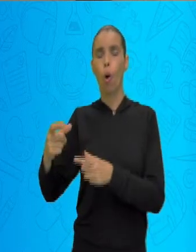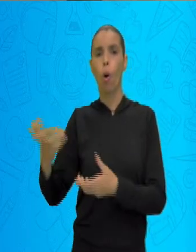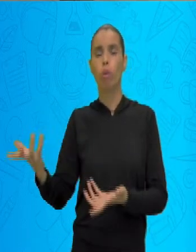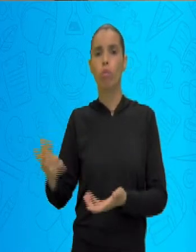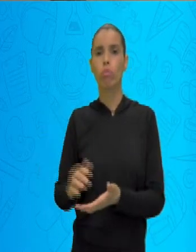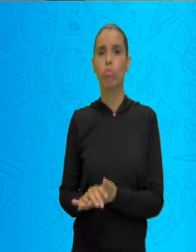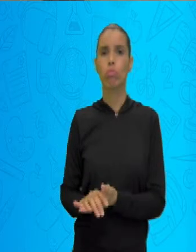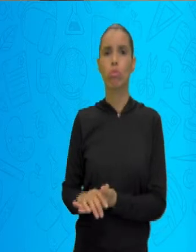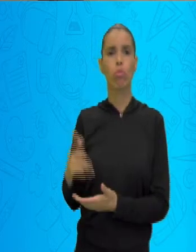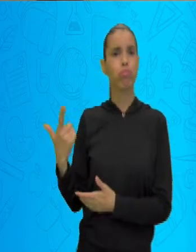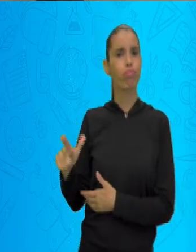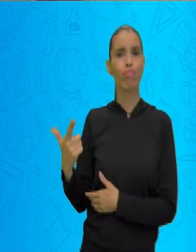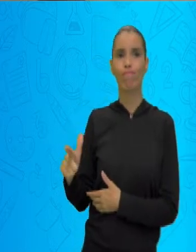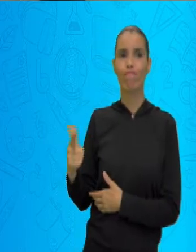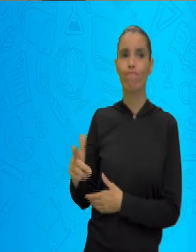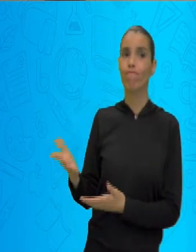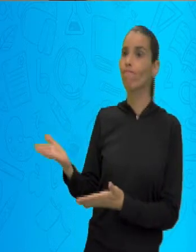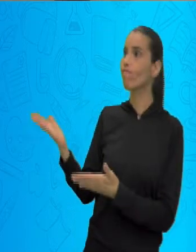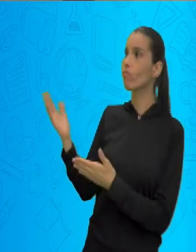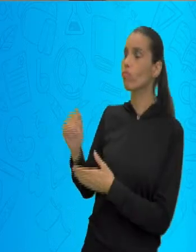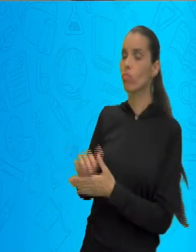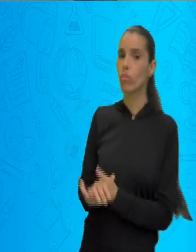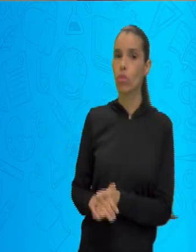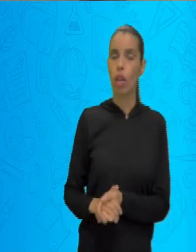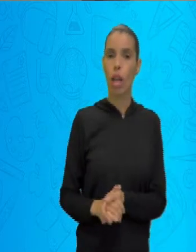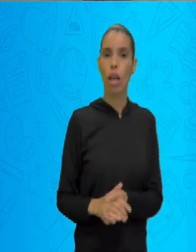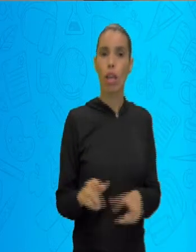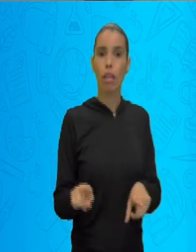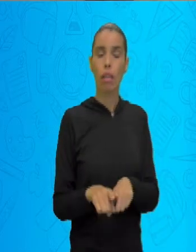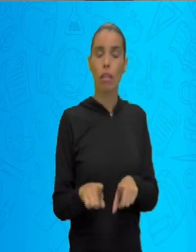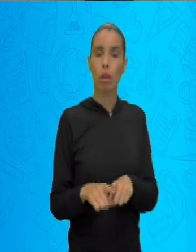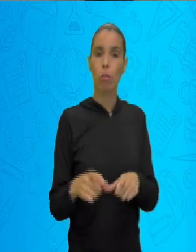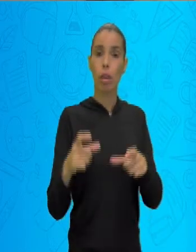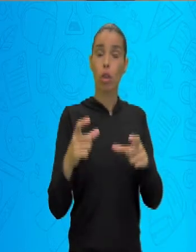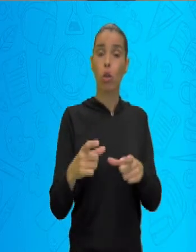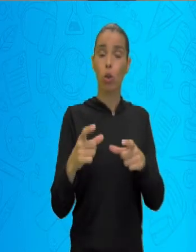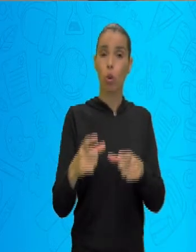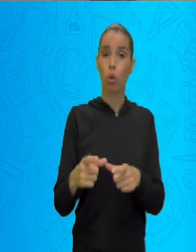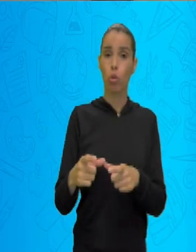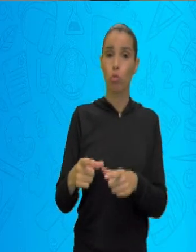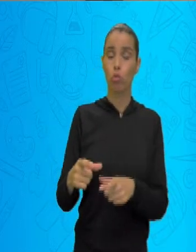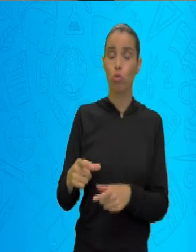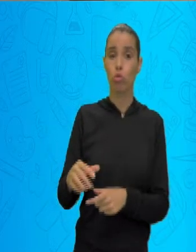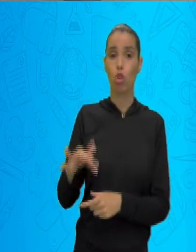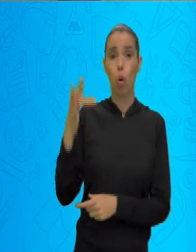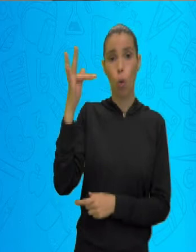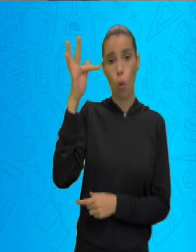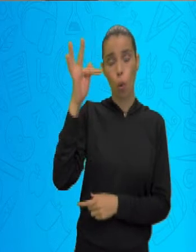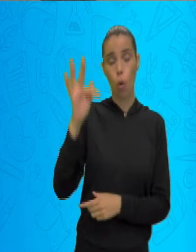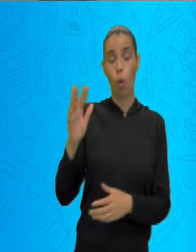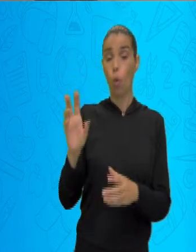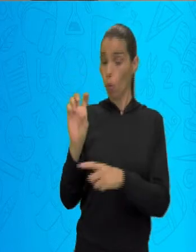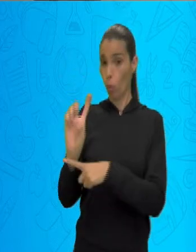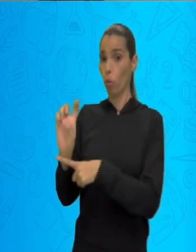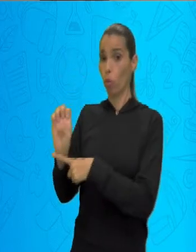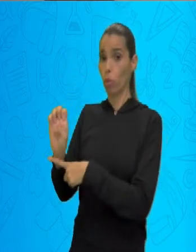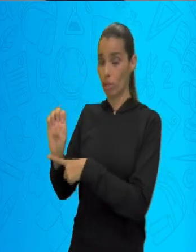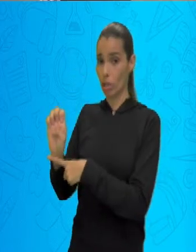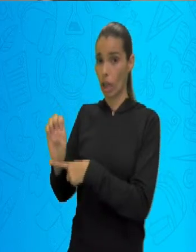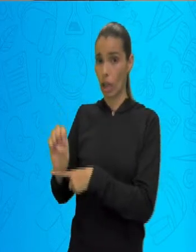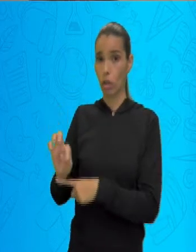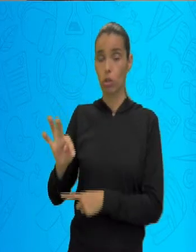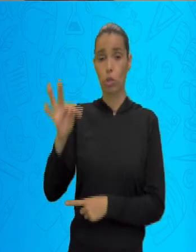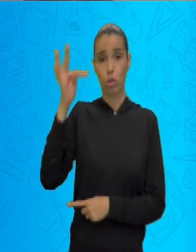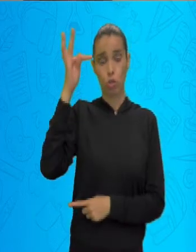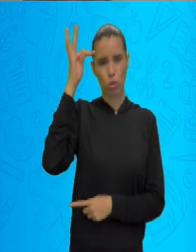não tem. Cadê o estado do Tocantins? Não tem. Então, não